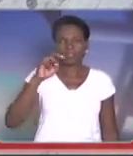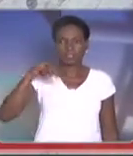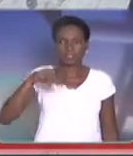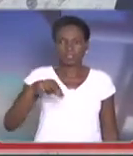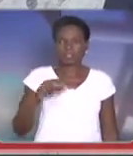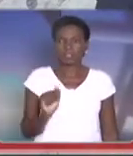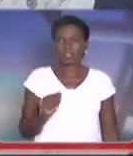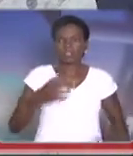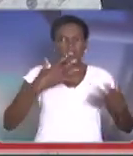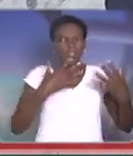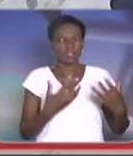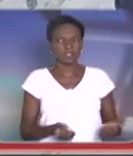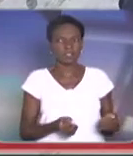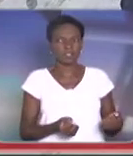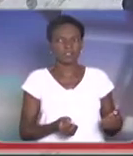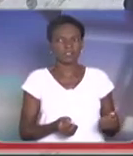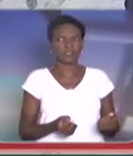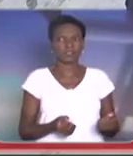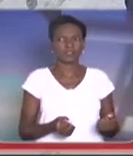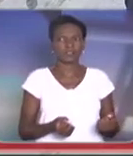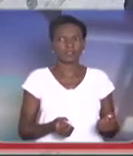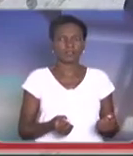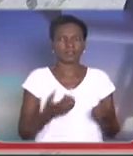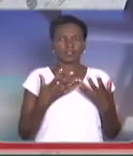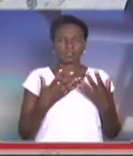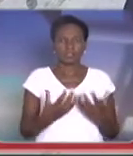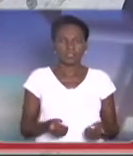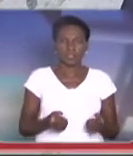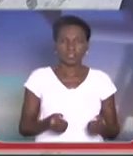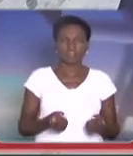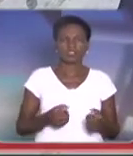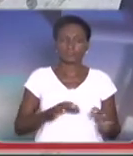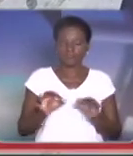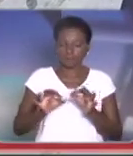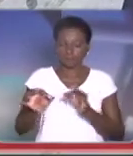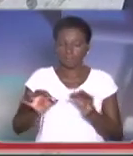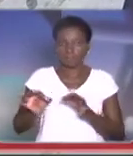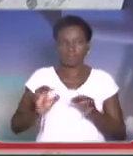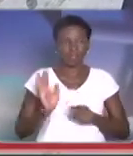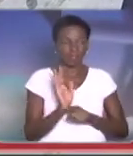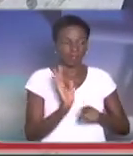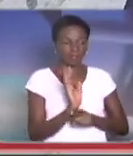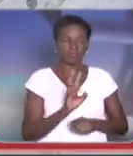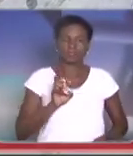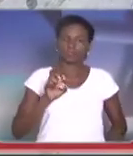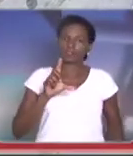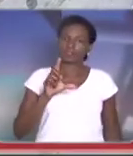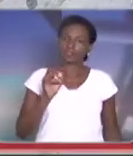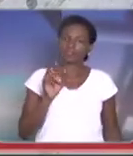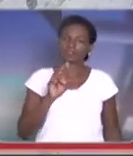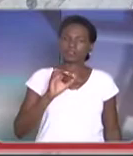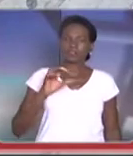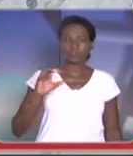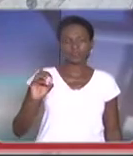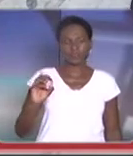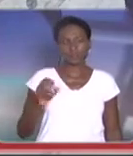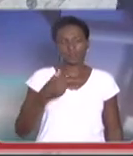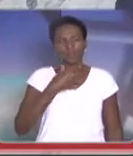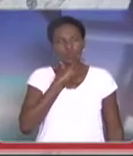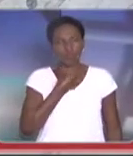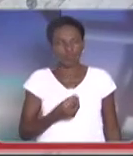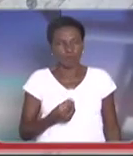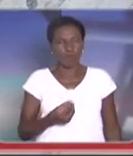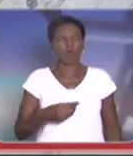e providenciou, não só autorizou, como providenciou o velório do indivíduo acusado de pertencer